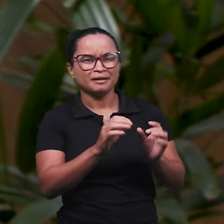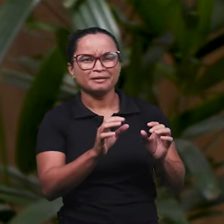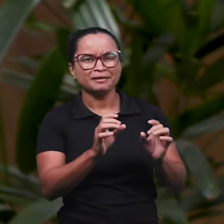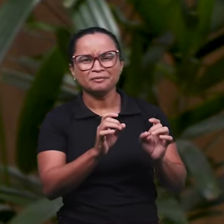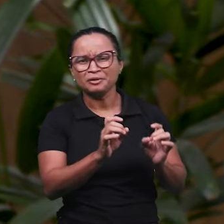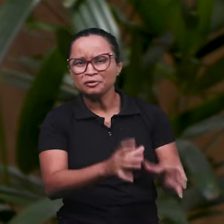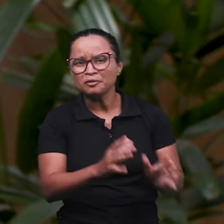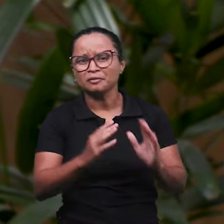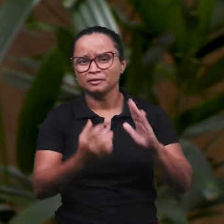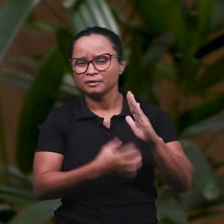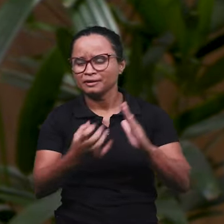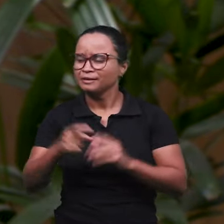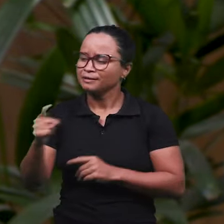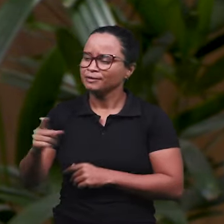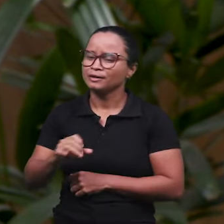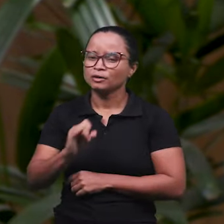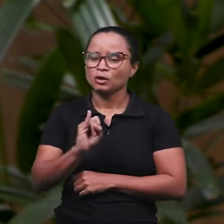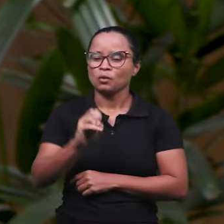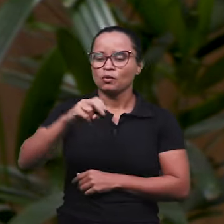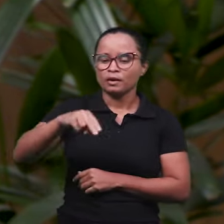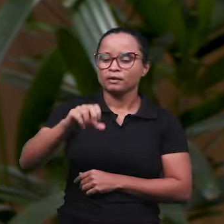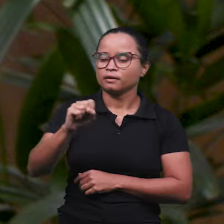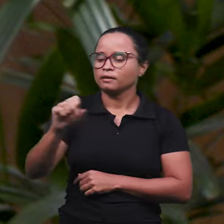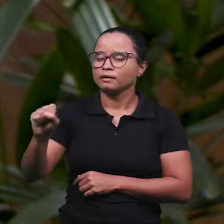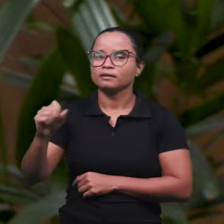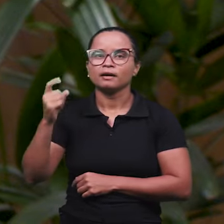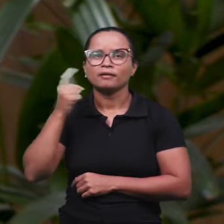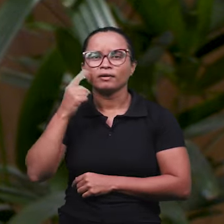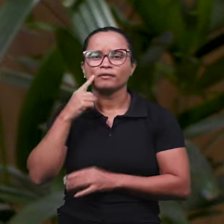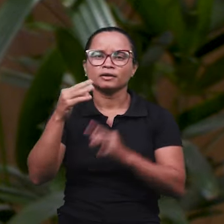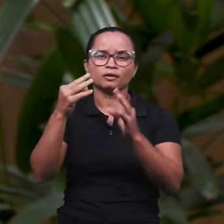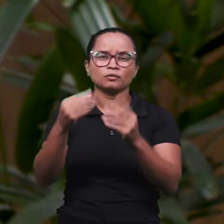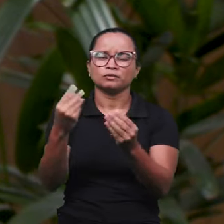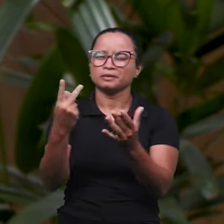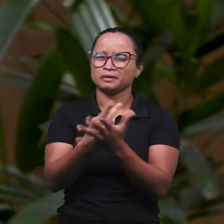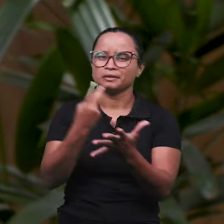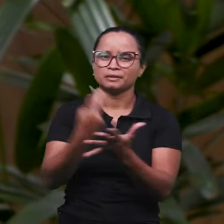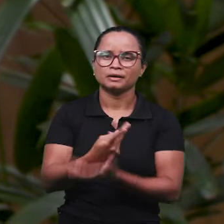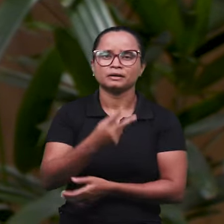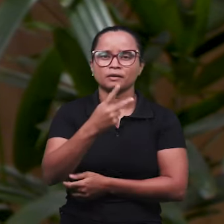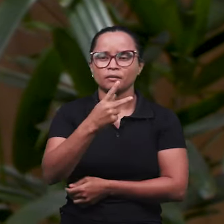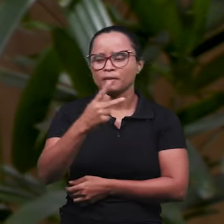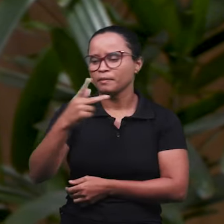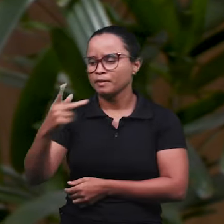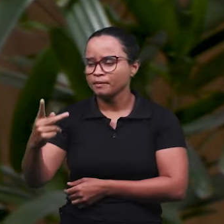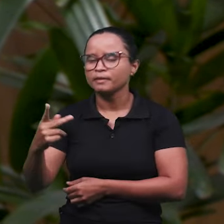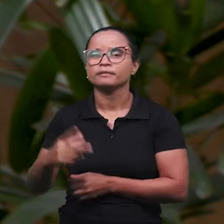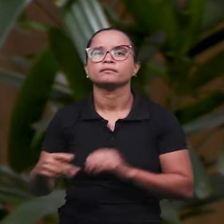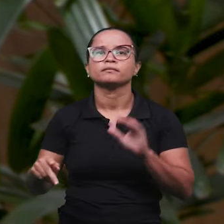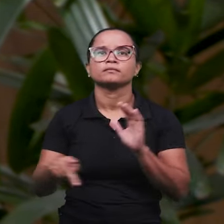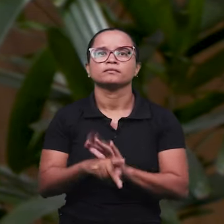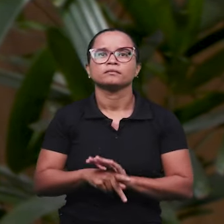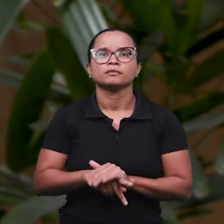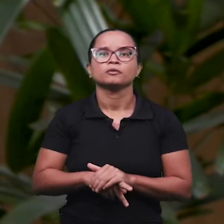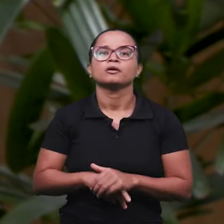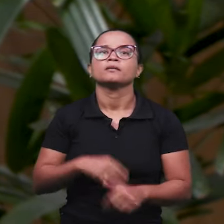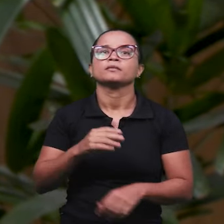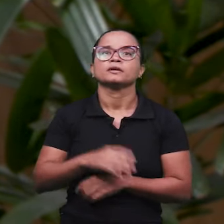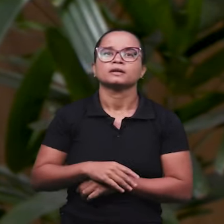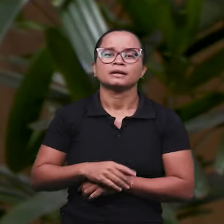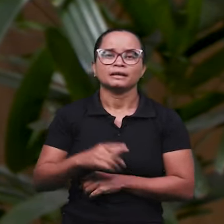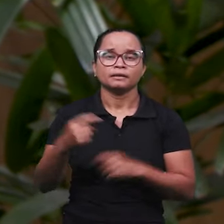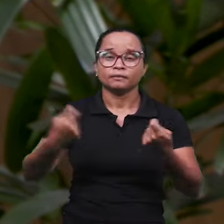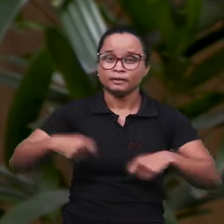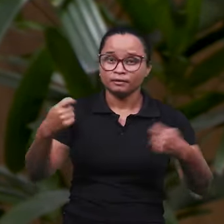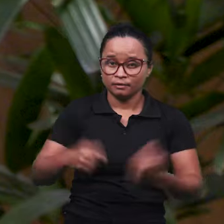escritório, que a gente vai buscar o laudo, o laudo está todo irregular, o PPP, que é o Perfil Profissiográfico Previdenciário,